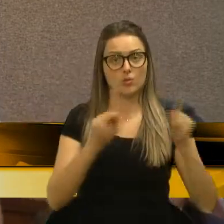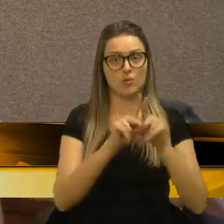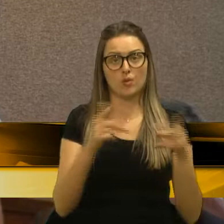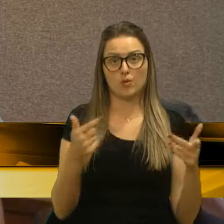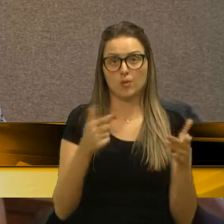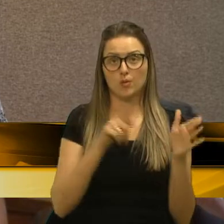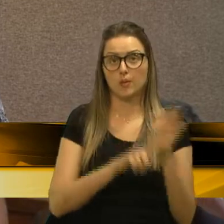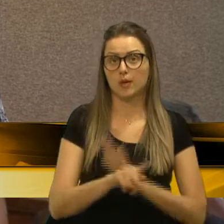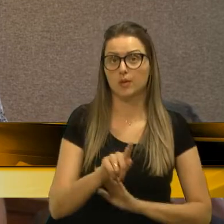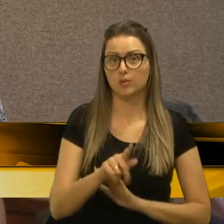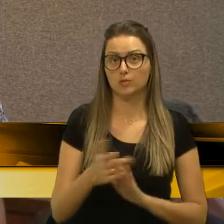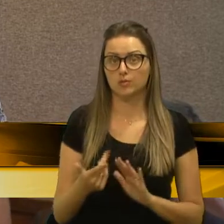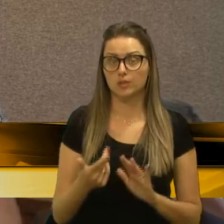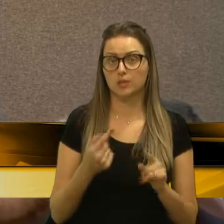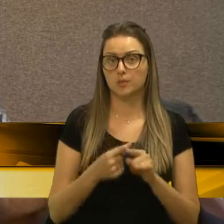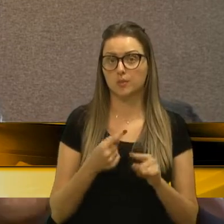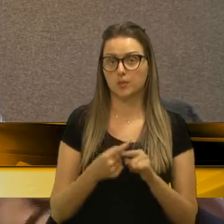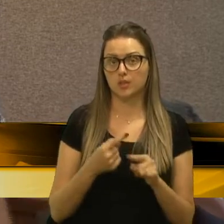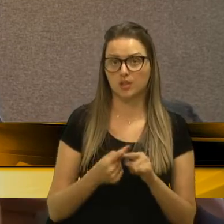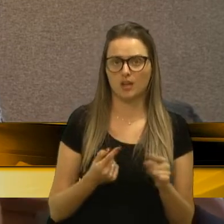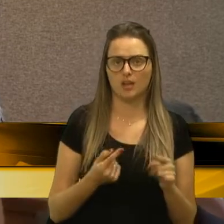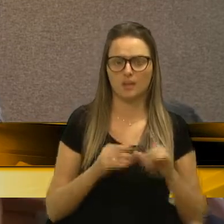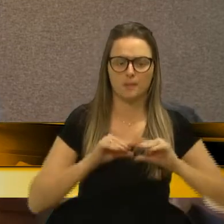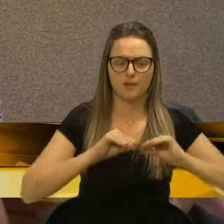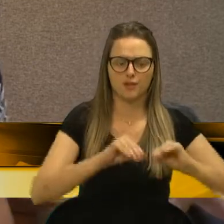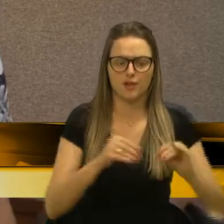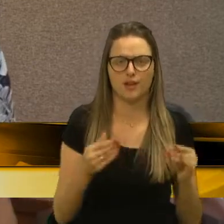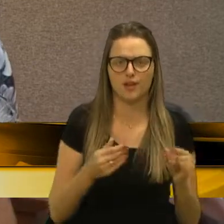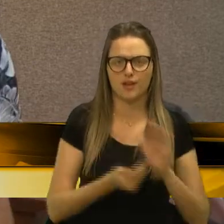colegas vereadores. Por que foram mexer com,